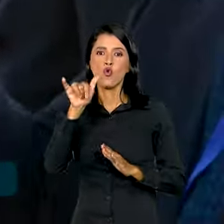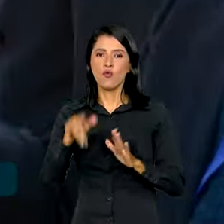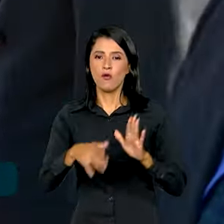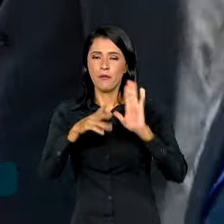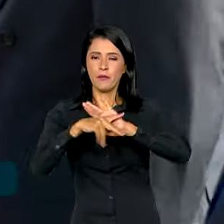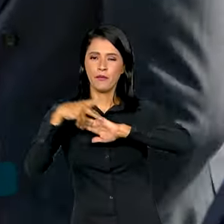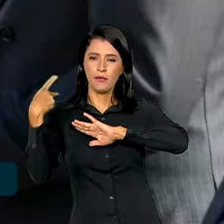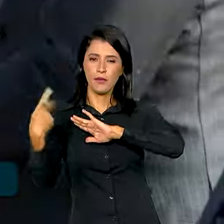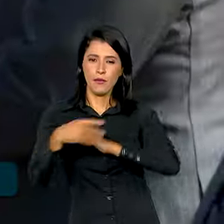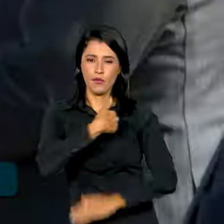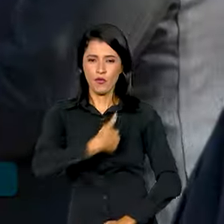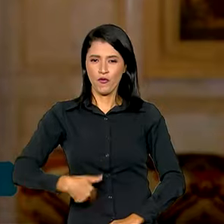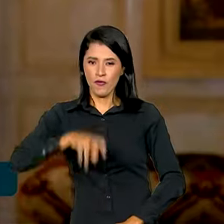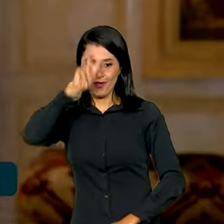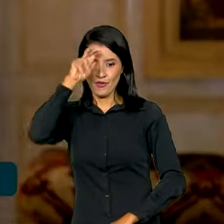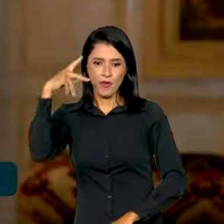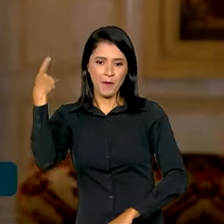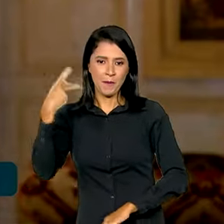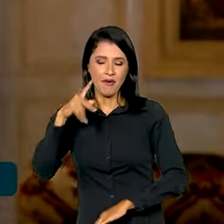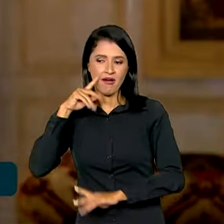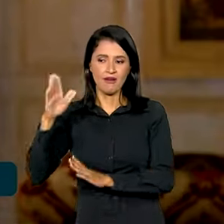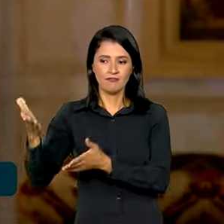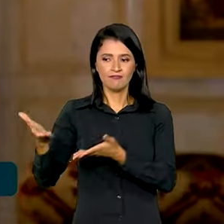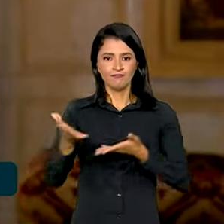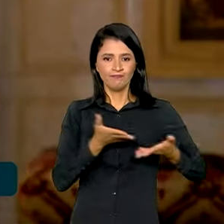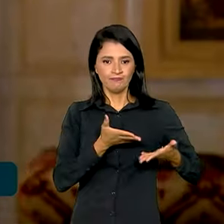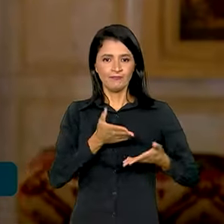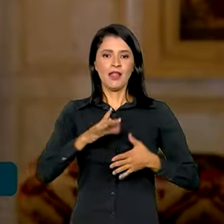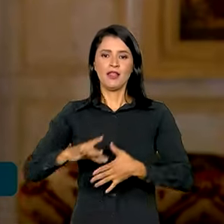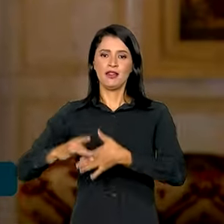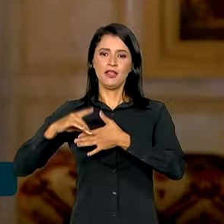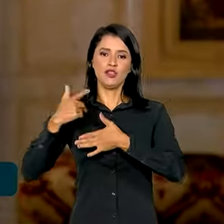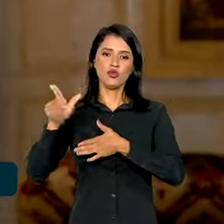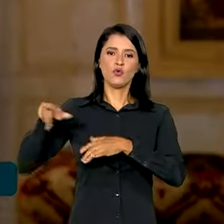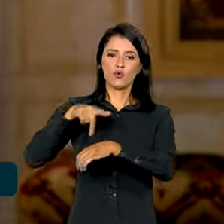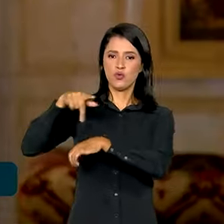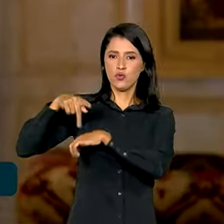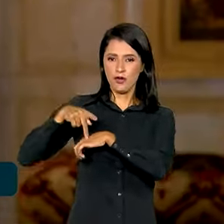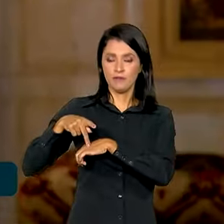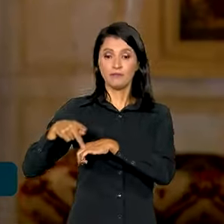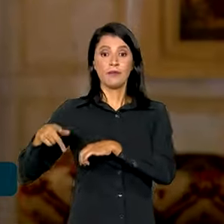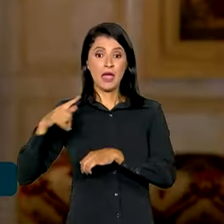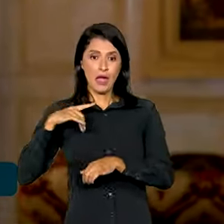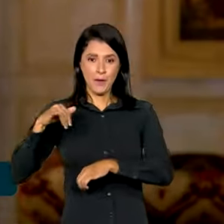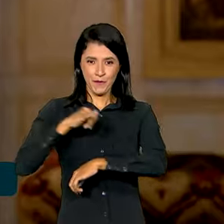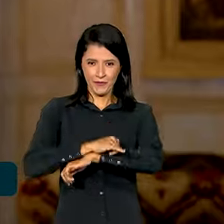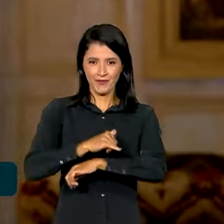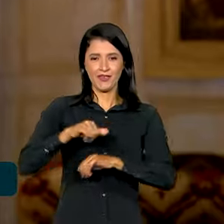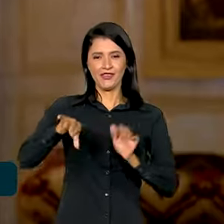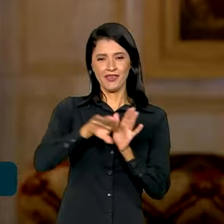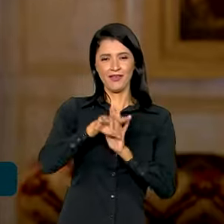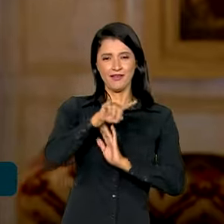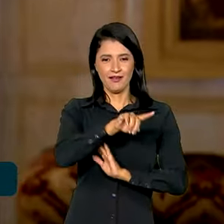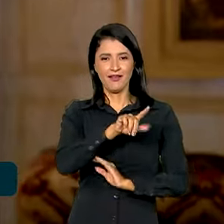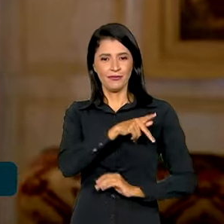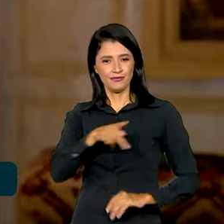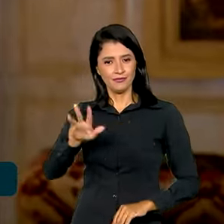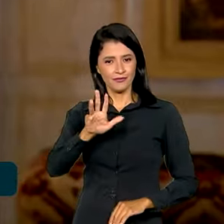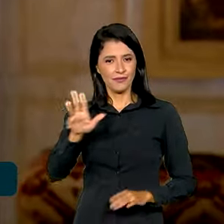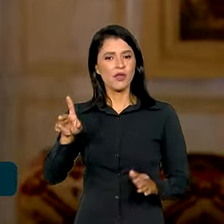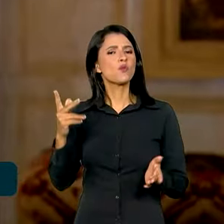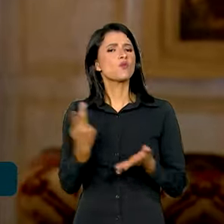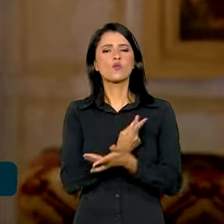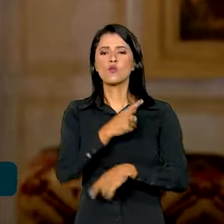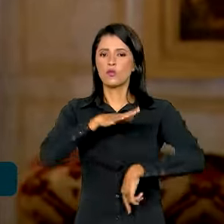do governo egípcio destinado a hospedar líderes estrangeiros. A chegada do presidente Lula ao Egito acontece em um